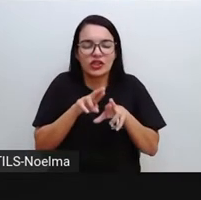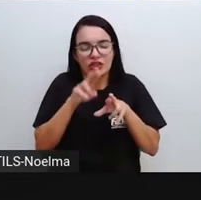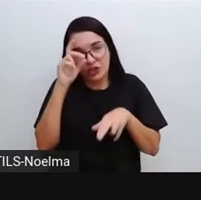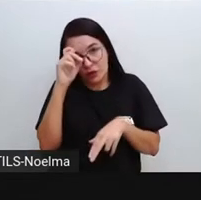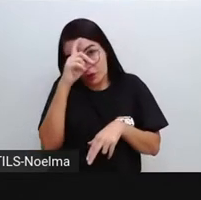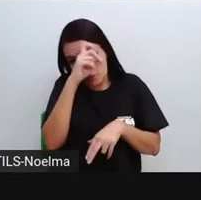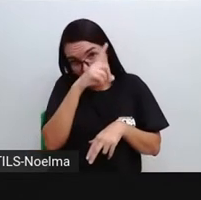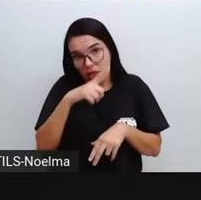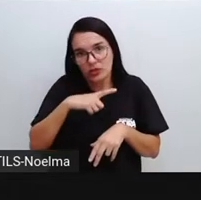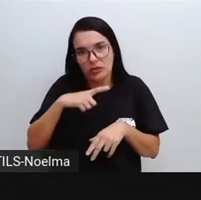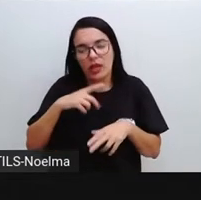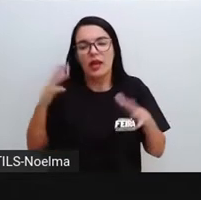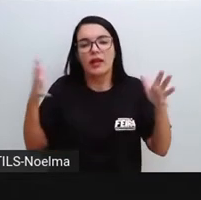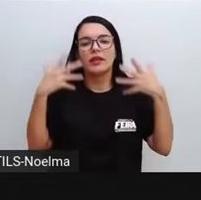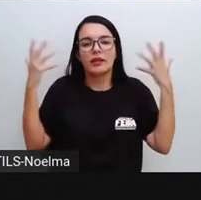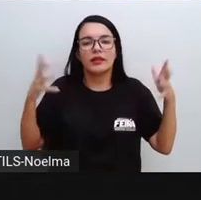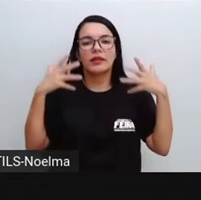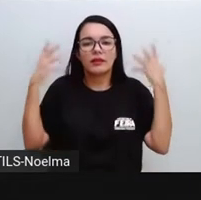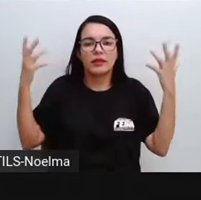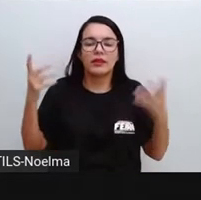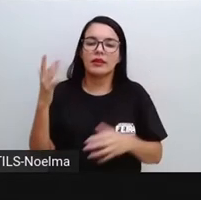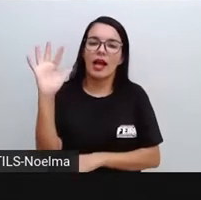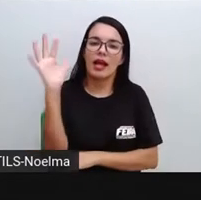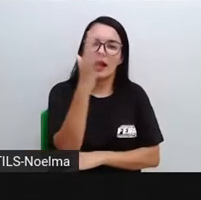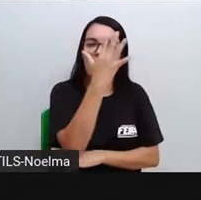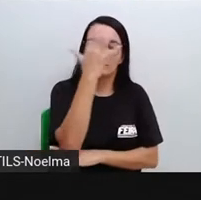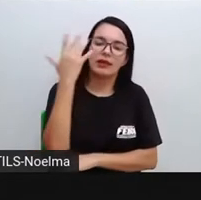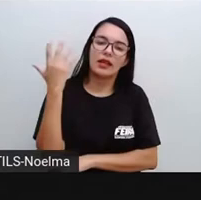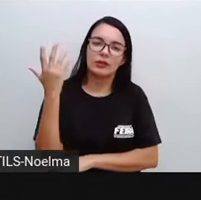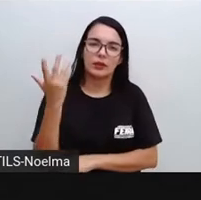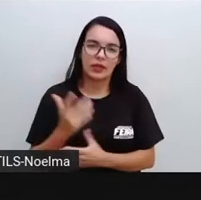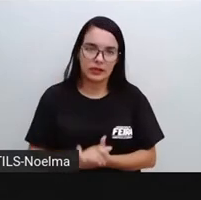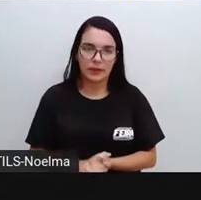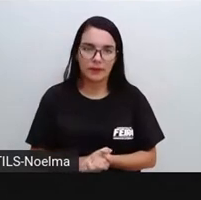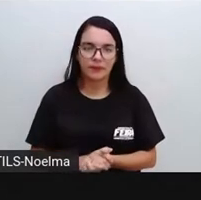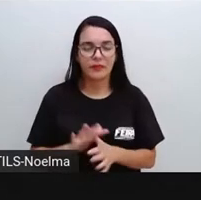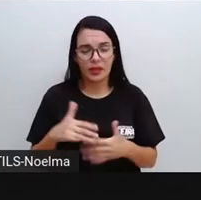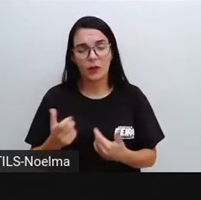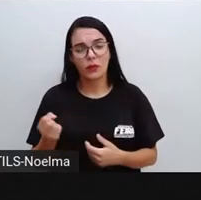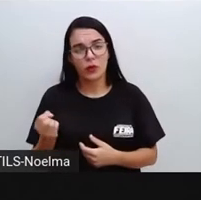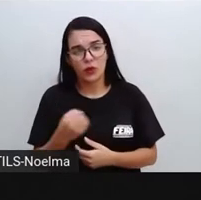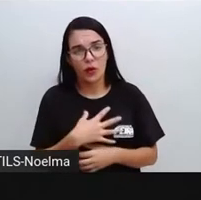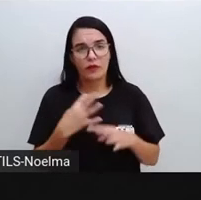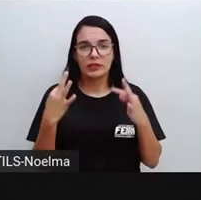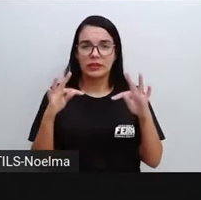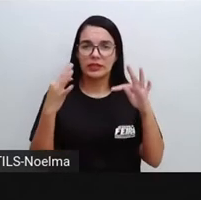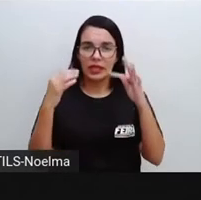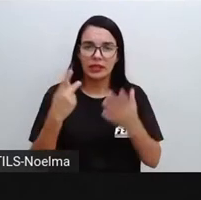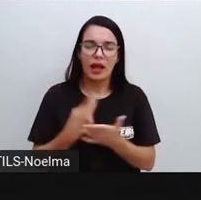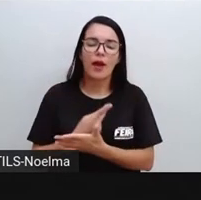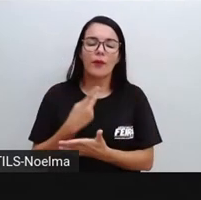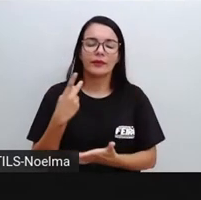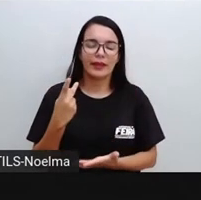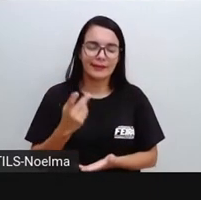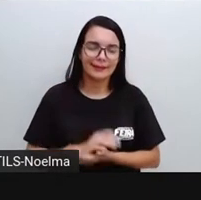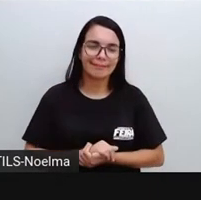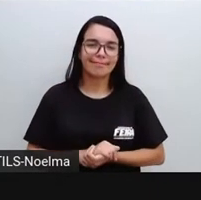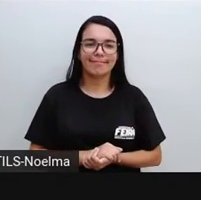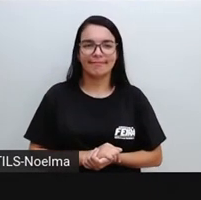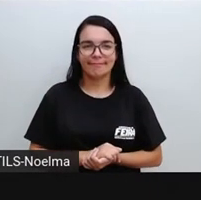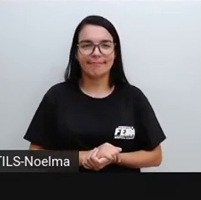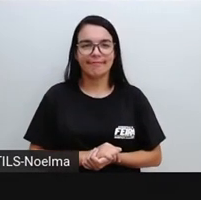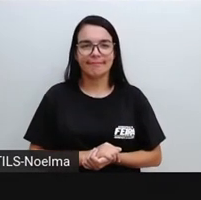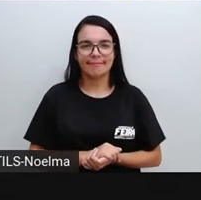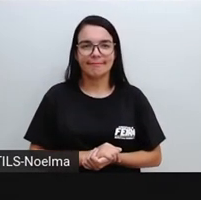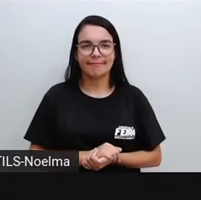devido a esses fatores condicionantes, né? E assim vão se formando novas técnicas ali, agrícolas, para a superação dessas